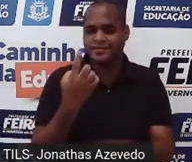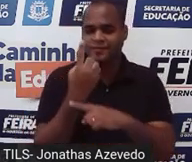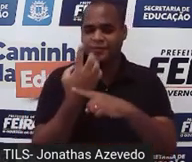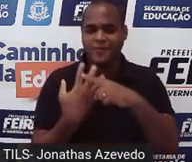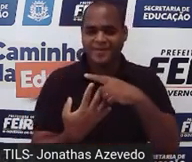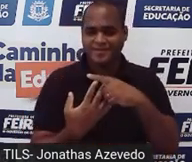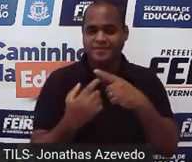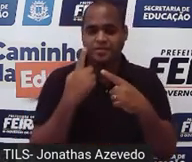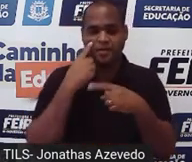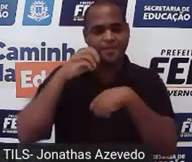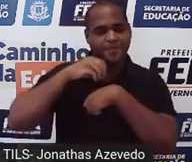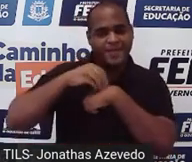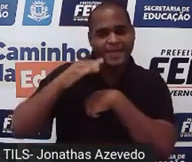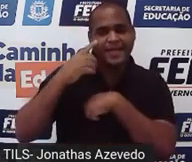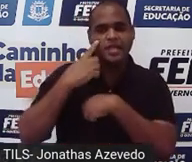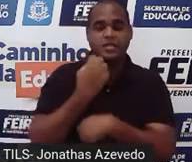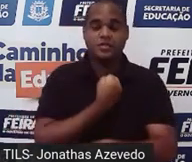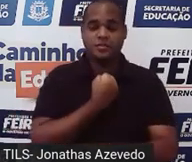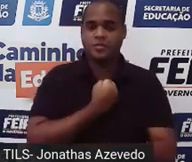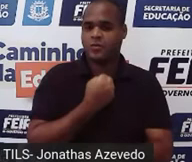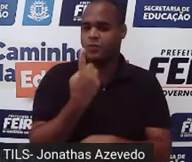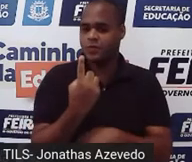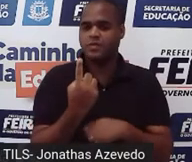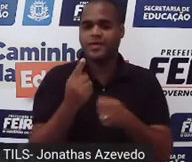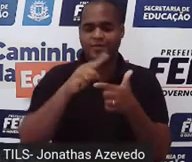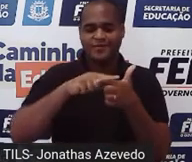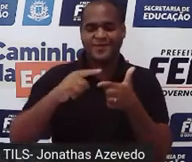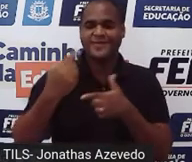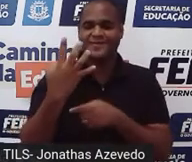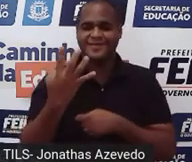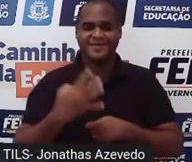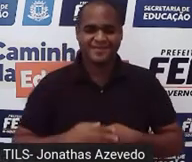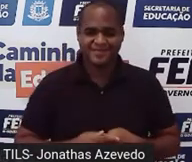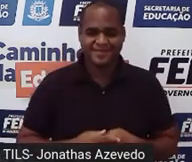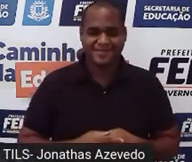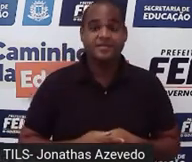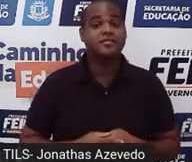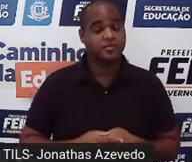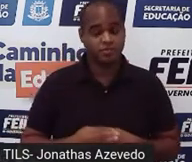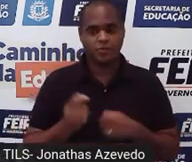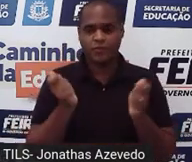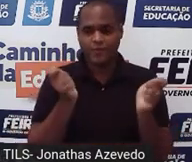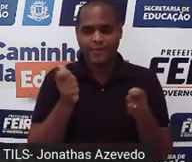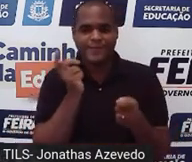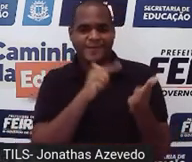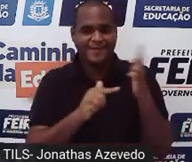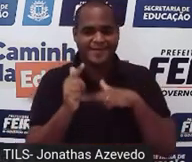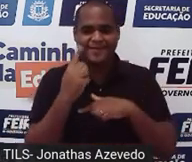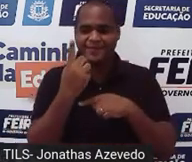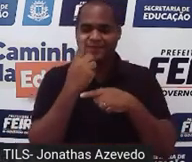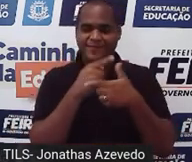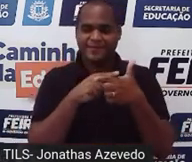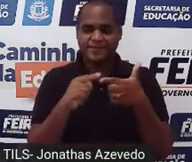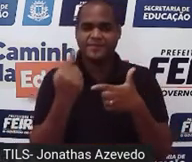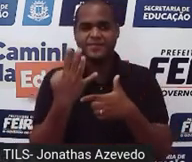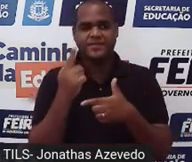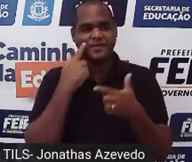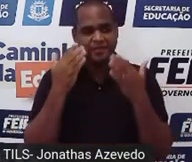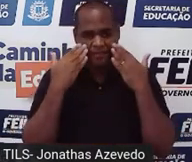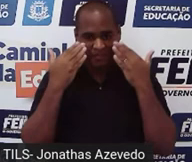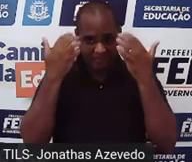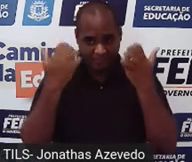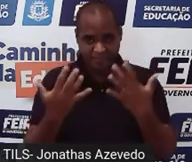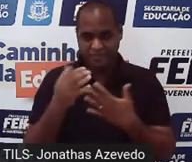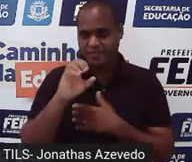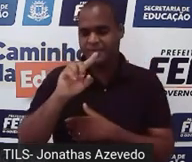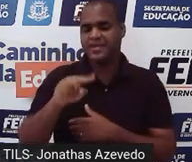aí você vai pegar o número 1, vai dividir pelo número 4. Fazendo essa divisão, que eu já mostrei em alguma de nossas aulas como faz,